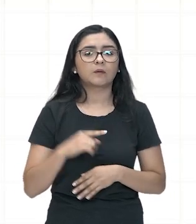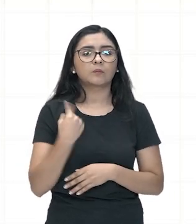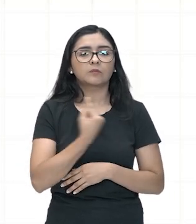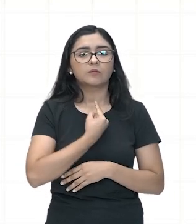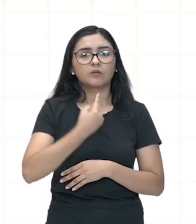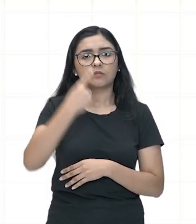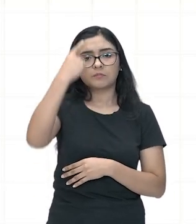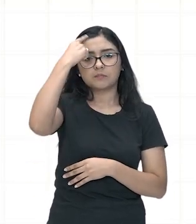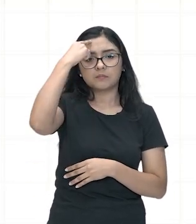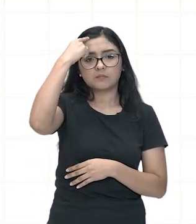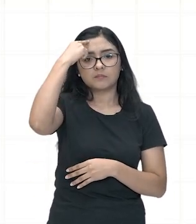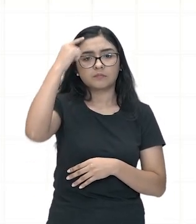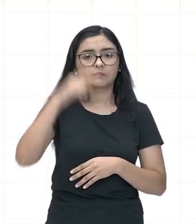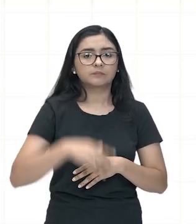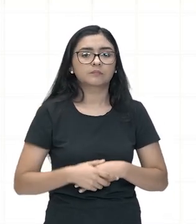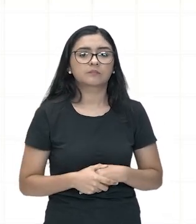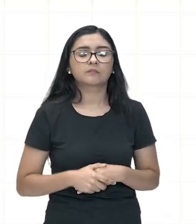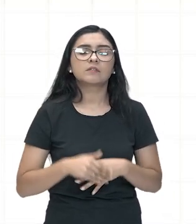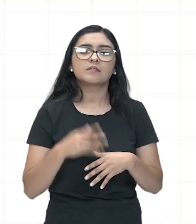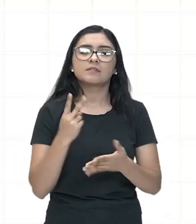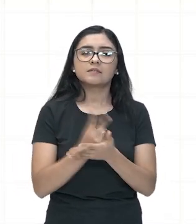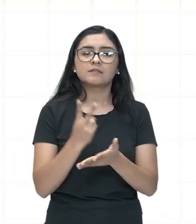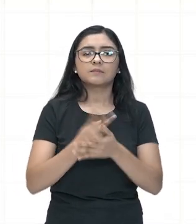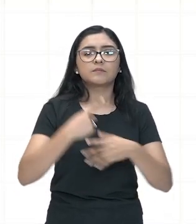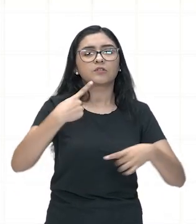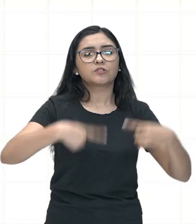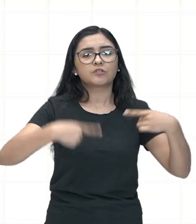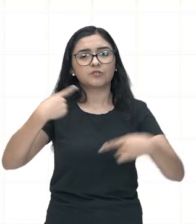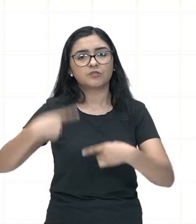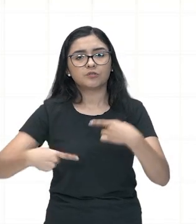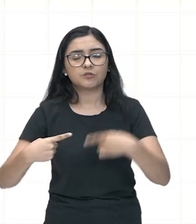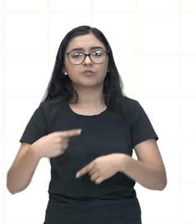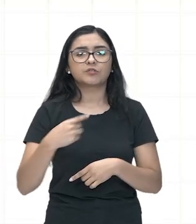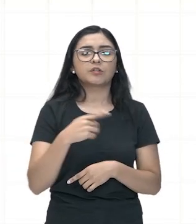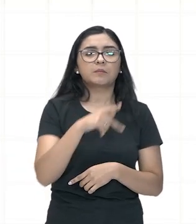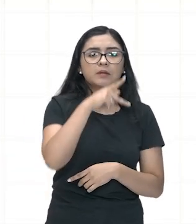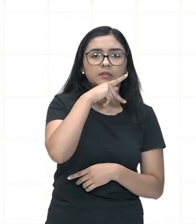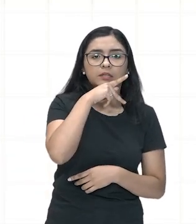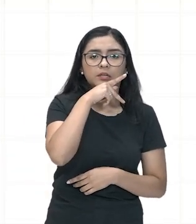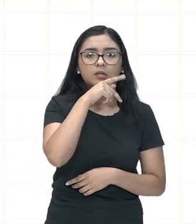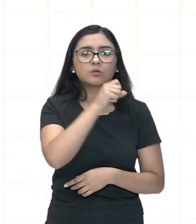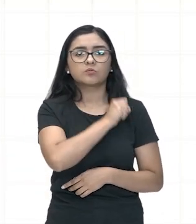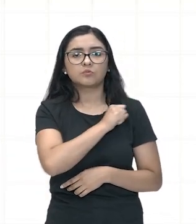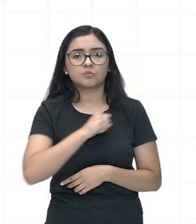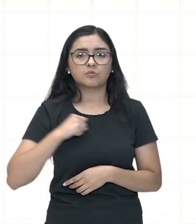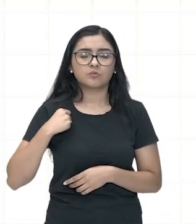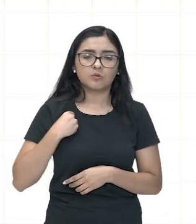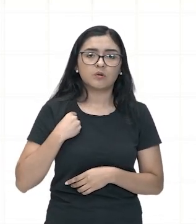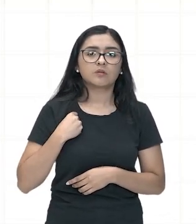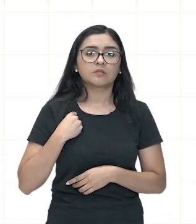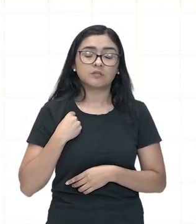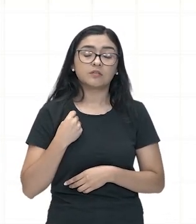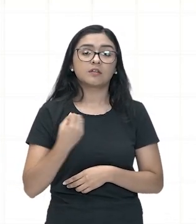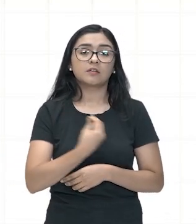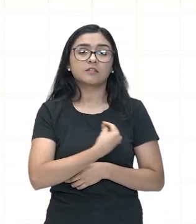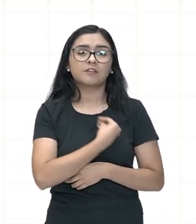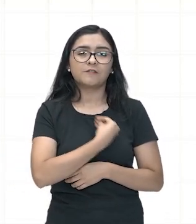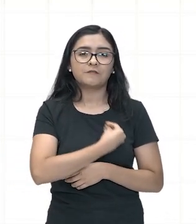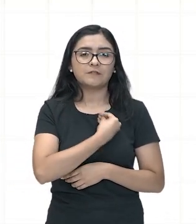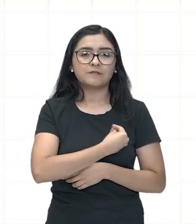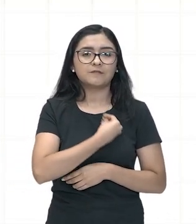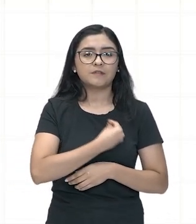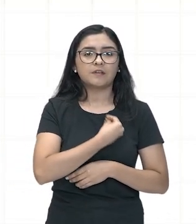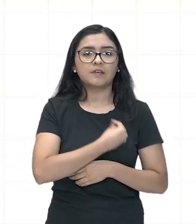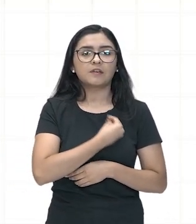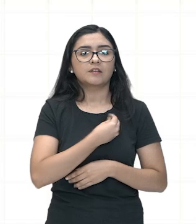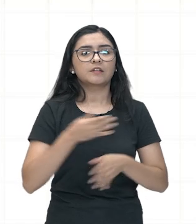Sempre a gente discute sobre as ideias de Platão, sobre as ideias de Sócrates, que viveram, turminha, lá naquele